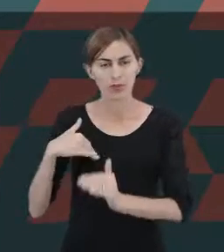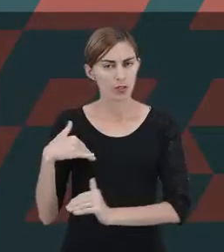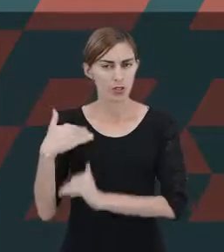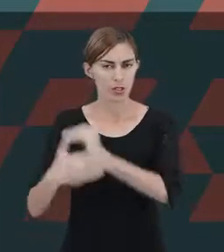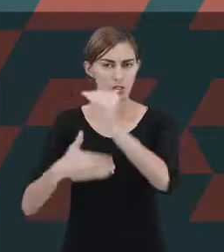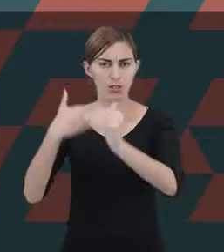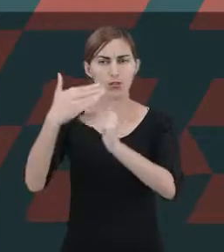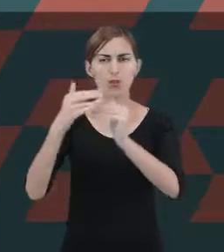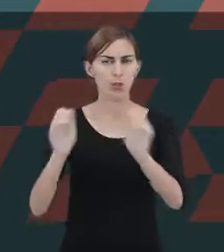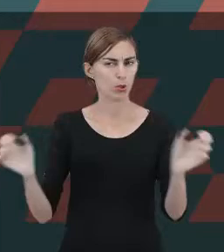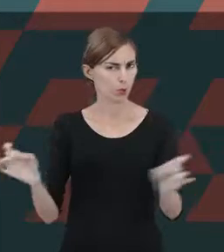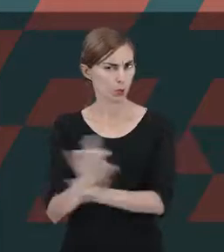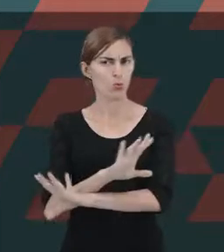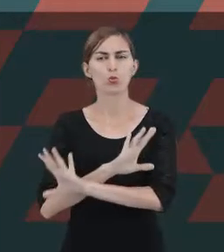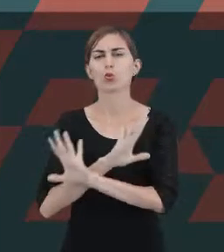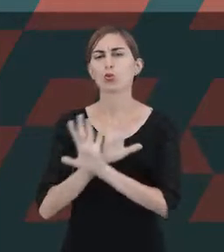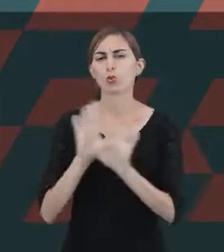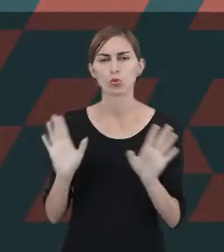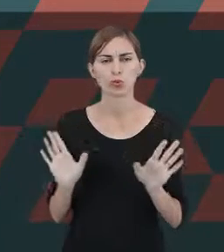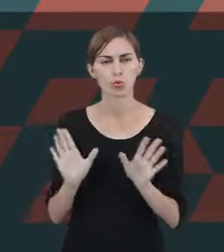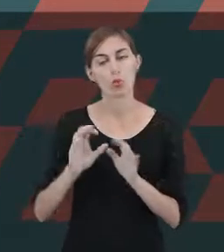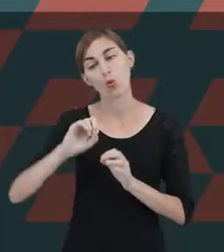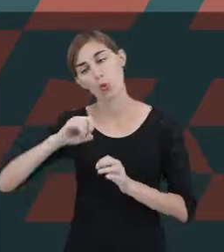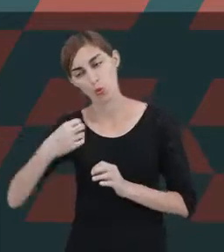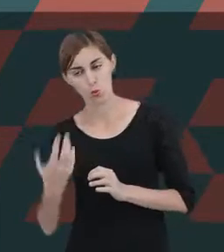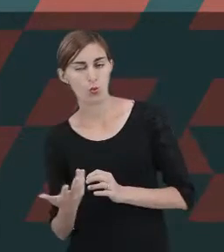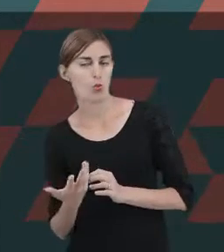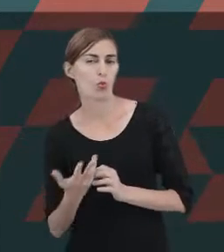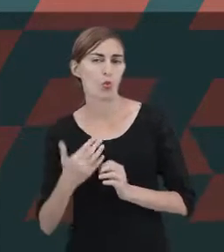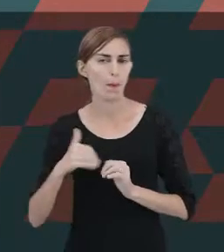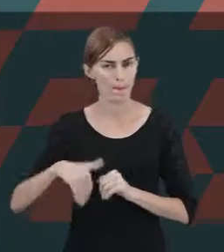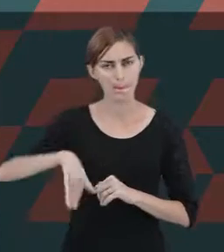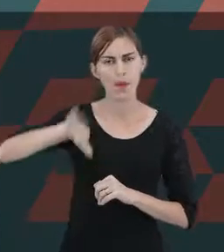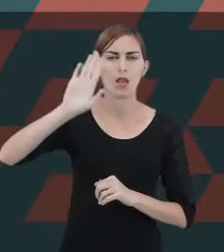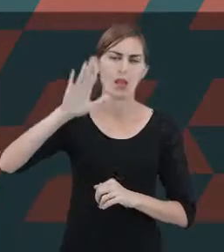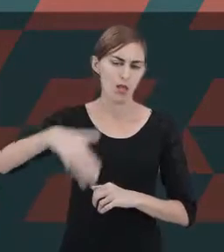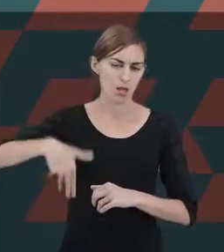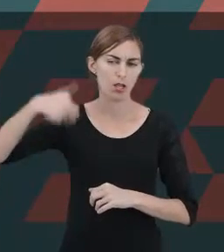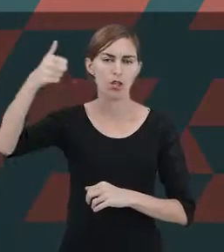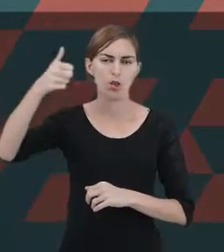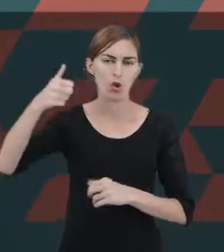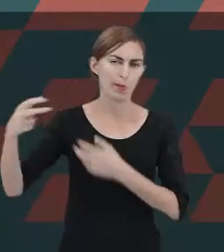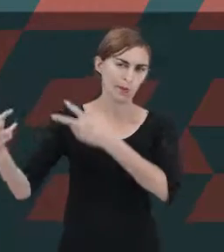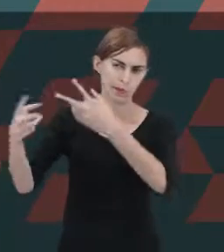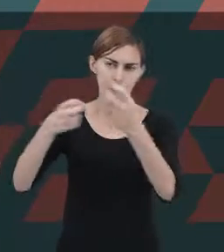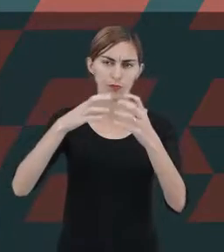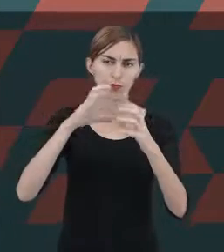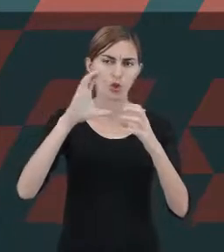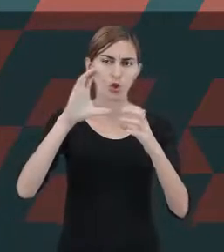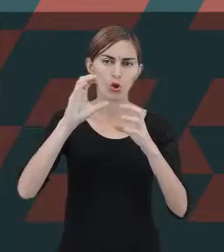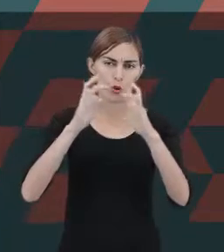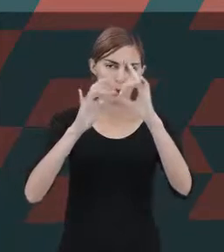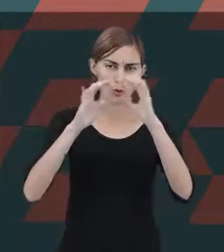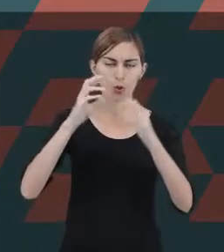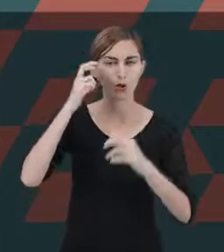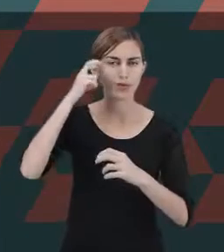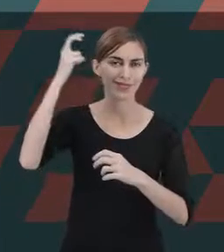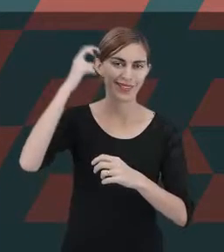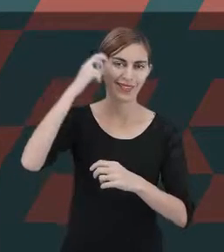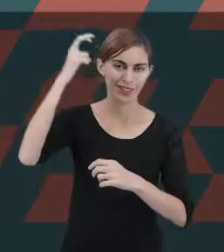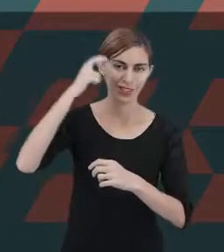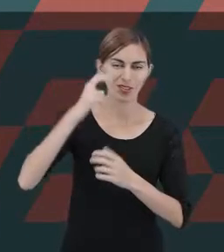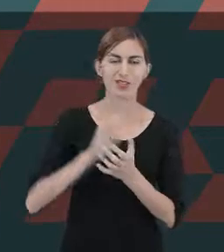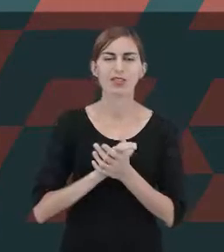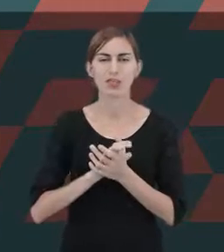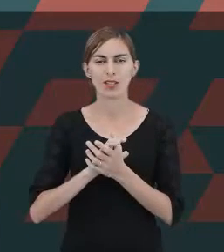completo, ou pelo menos o desenvolvimento maior, dos aspectos cognitivos e da inteligência. É